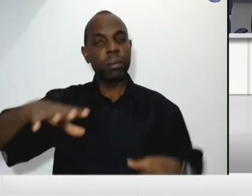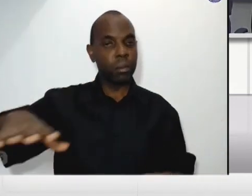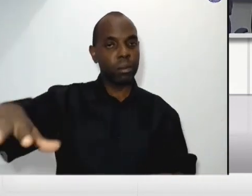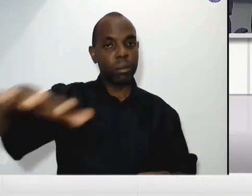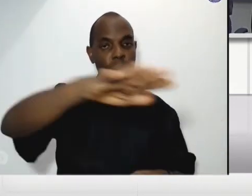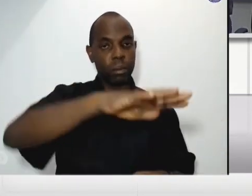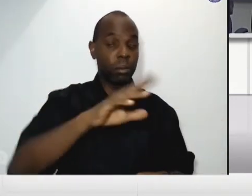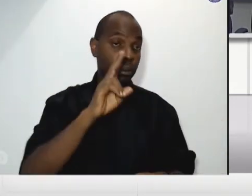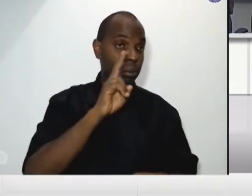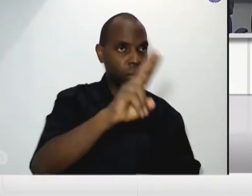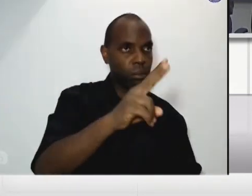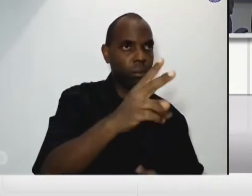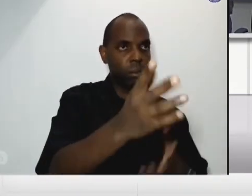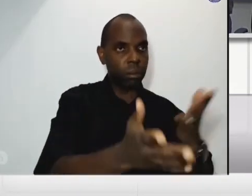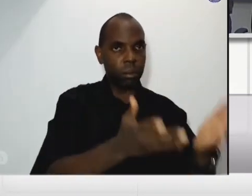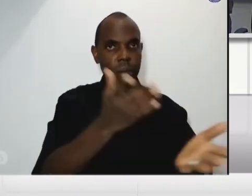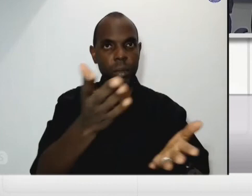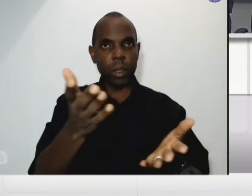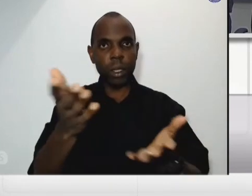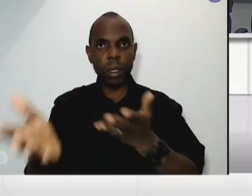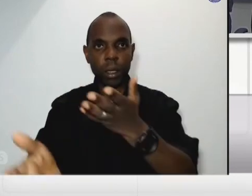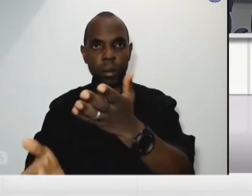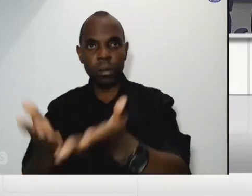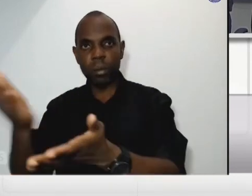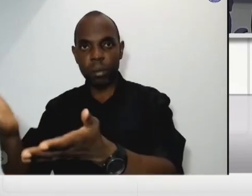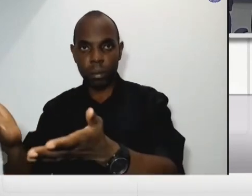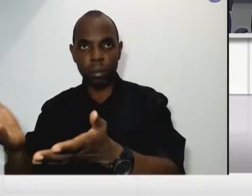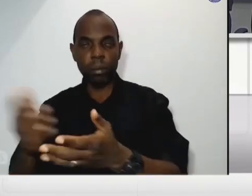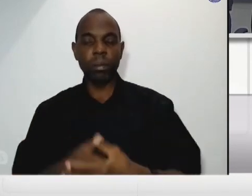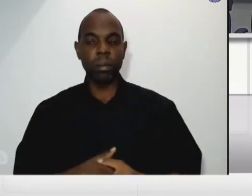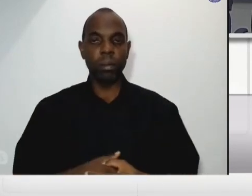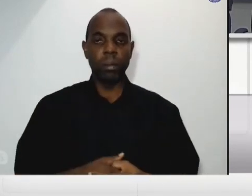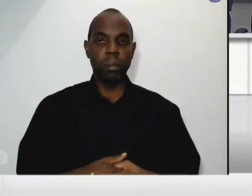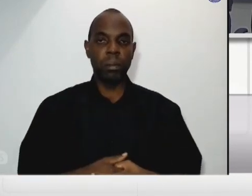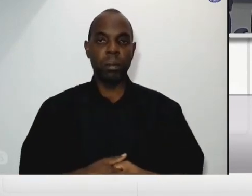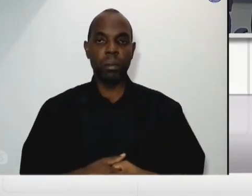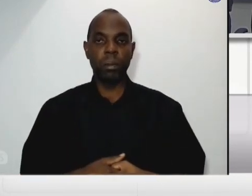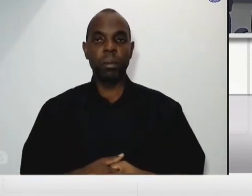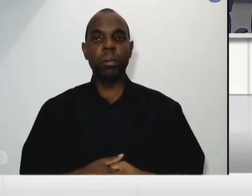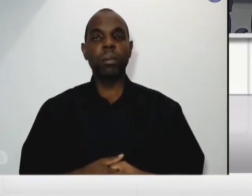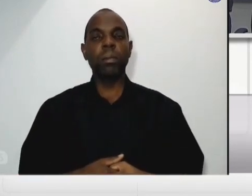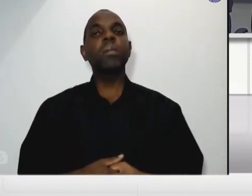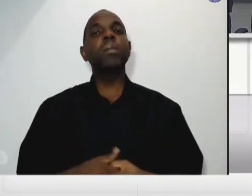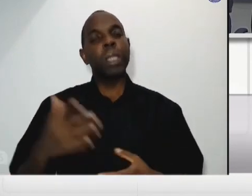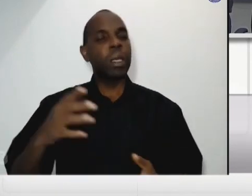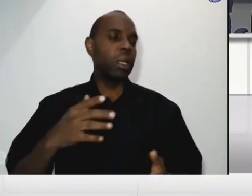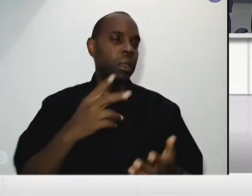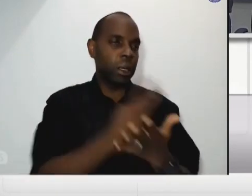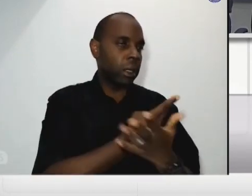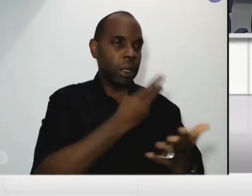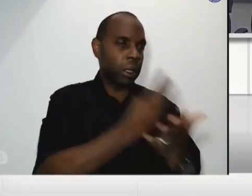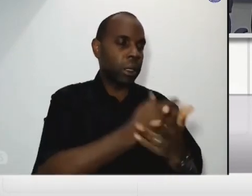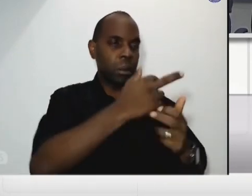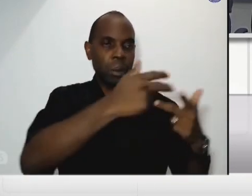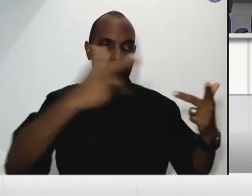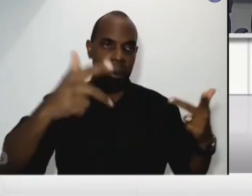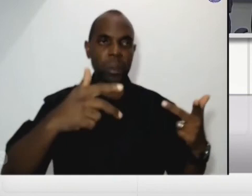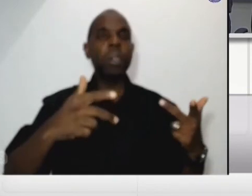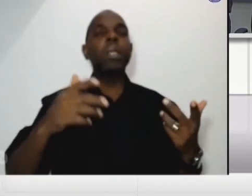de sentir compaixão e cuidar nos livre de todo mal e nos conduz a vida eterna